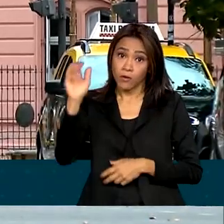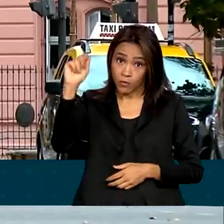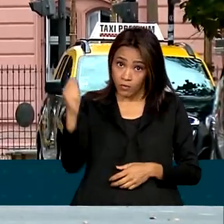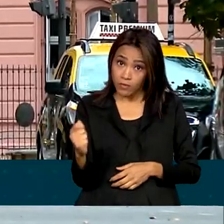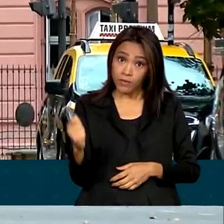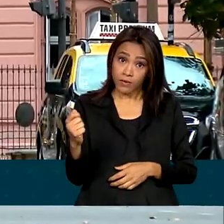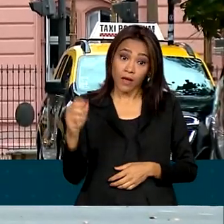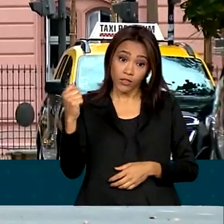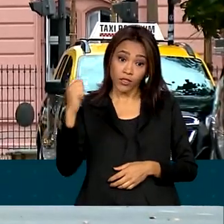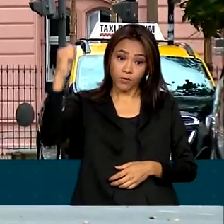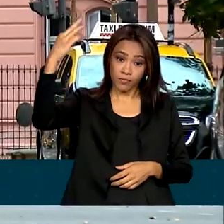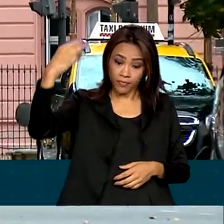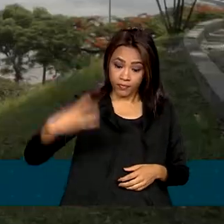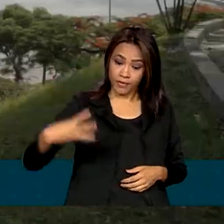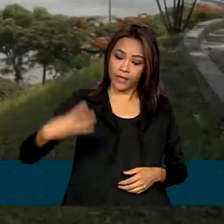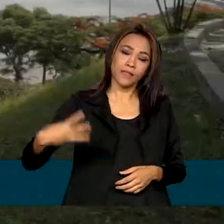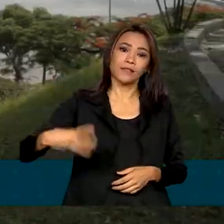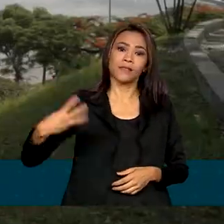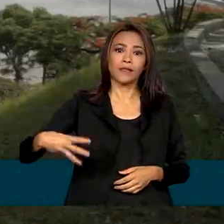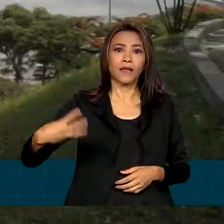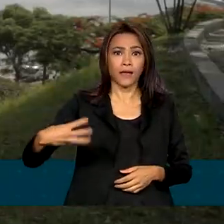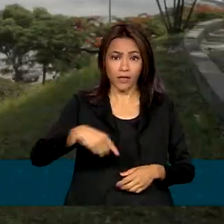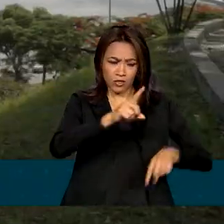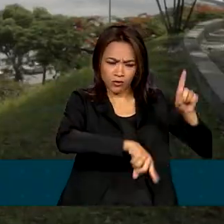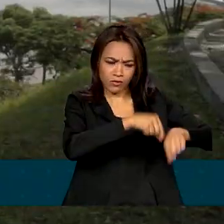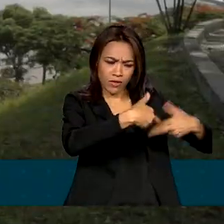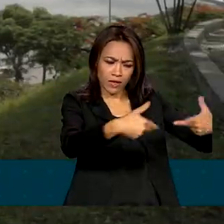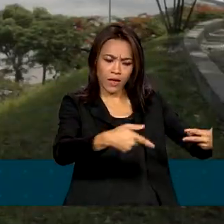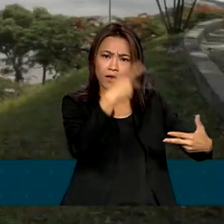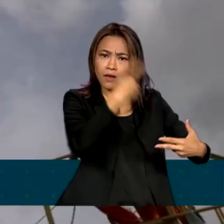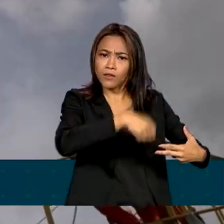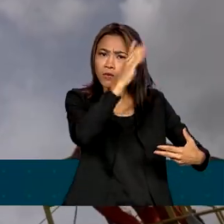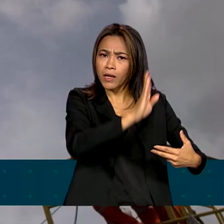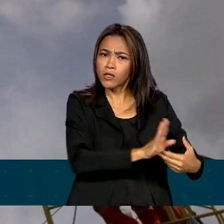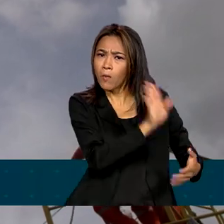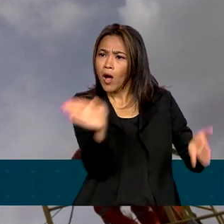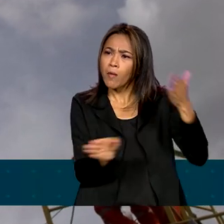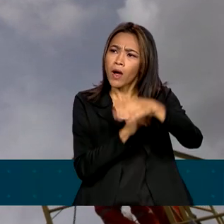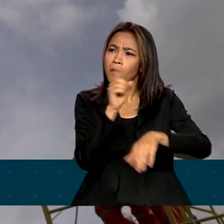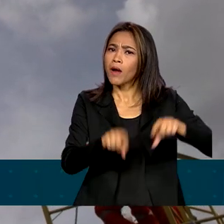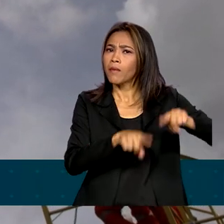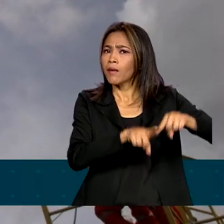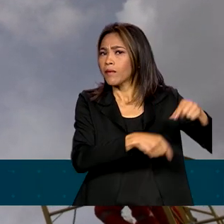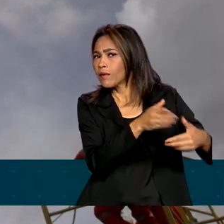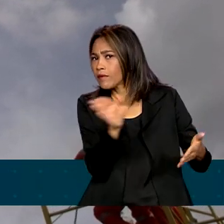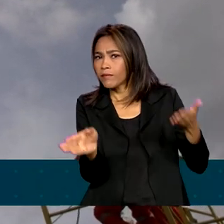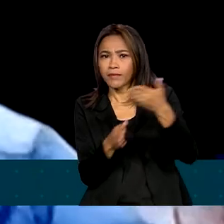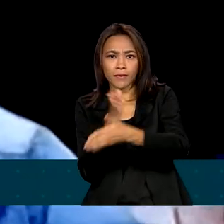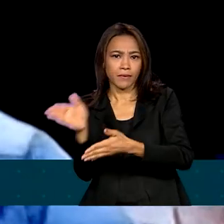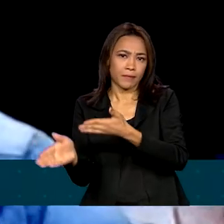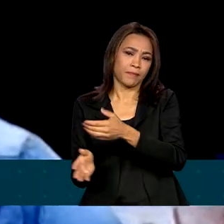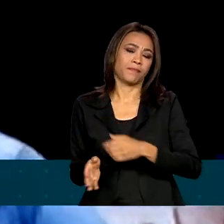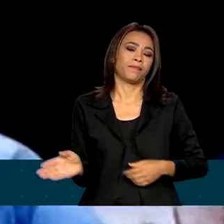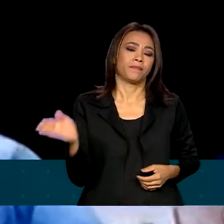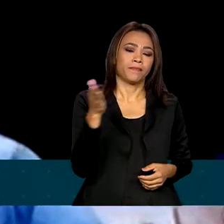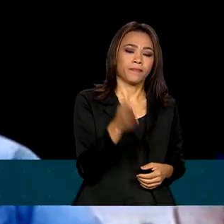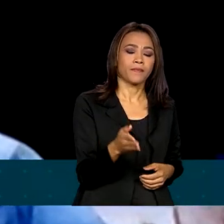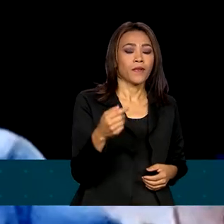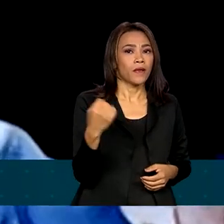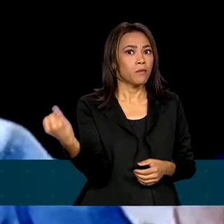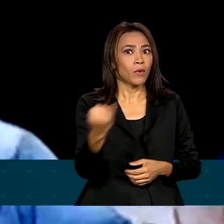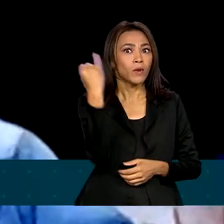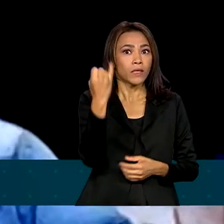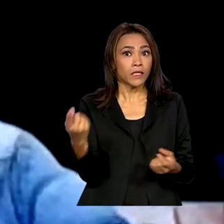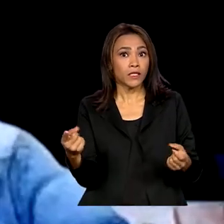a terceira posição como destino e origem das exportações e importações brasileiras. É um importante parceiro